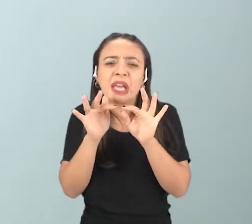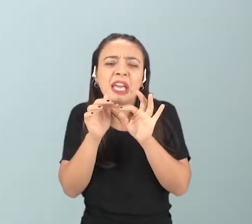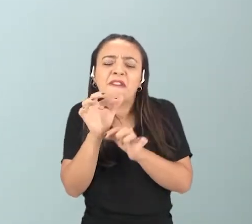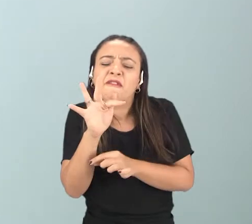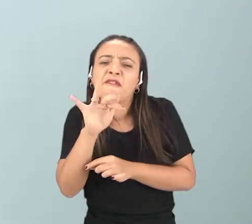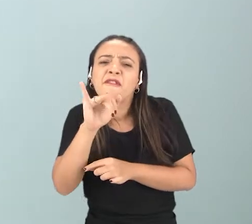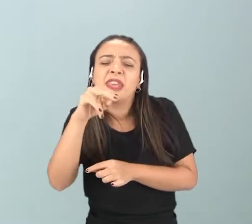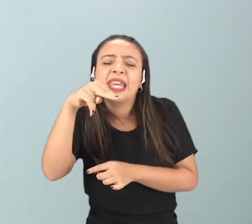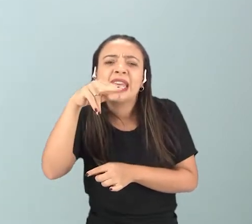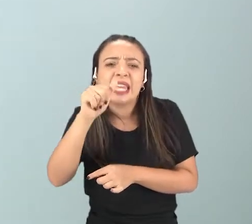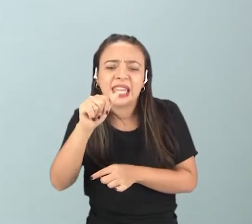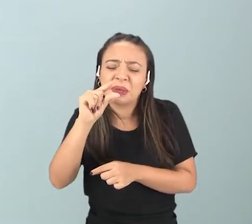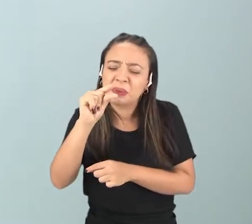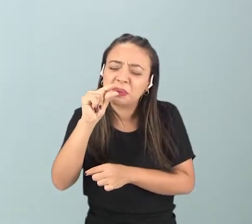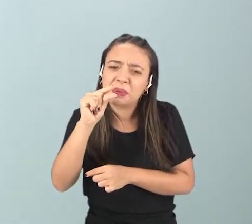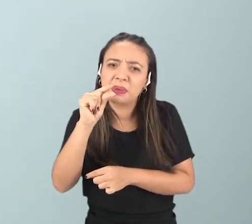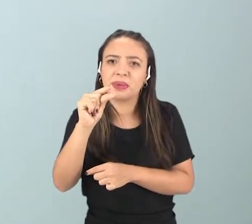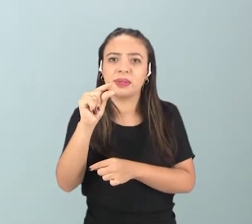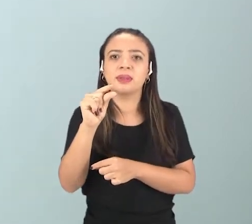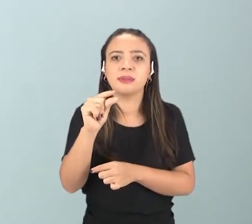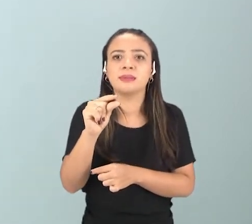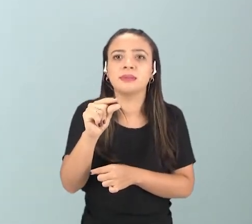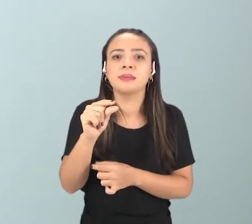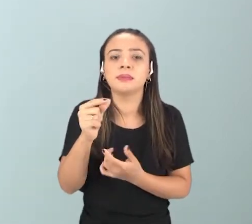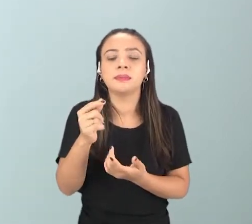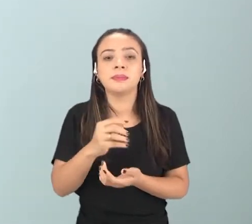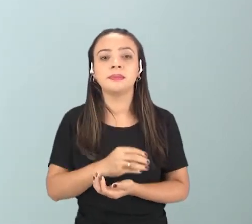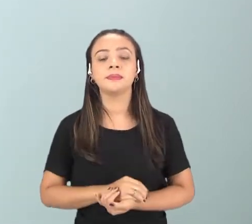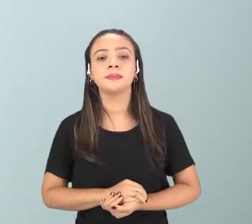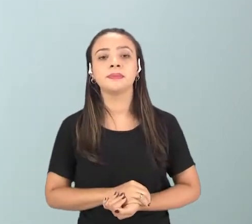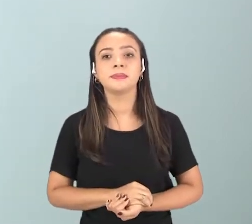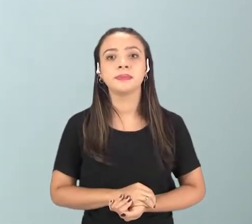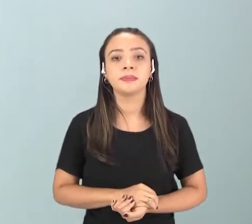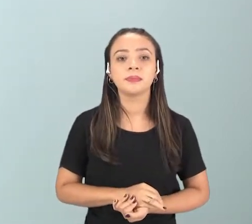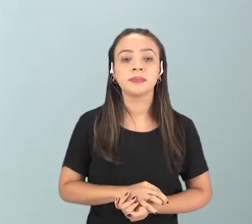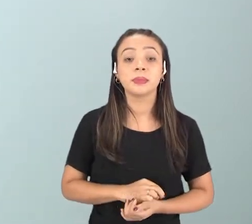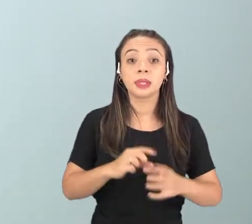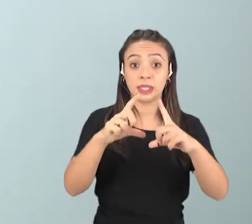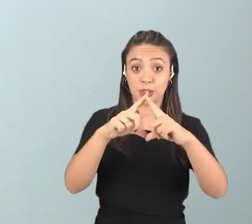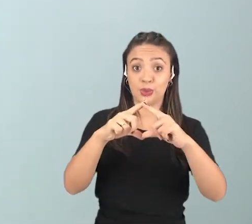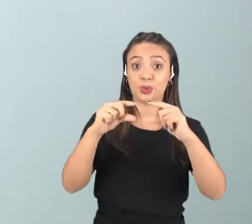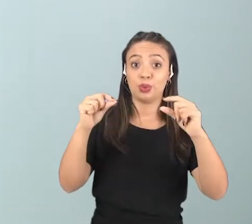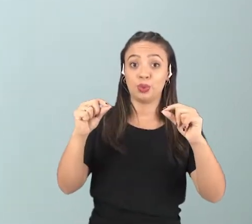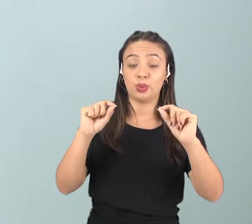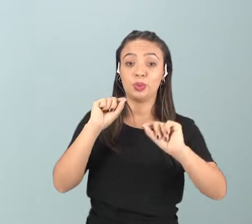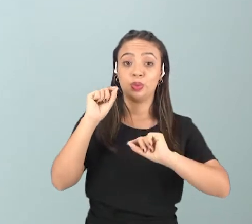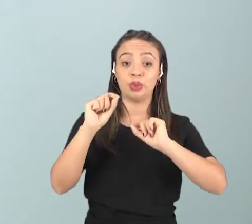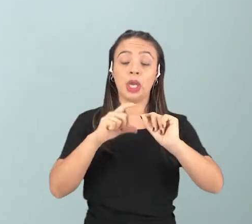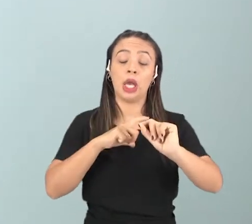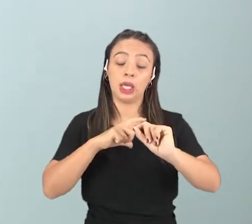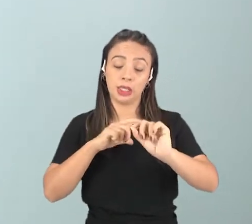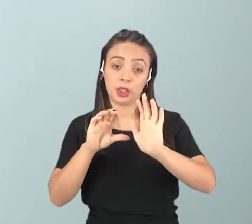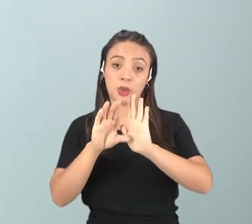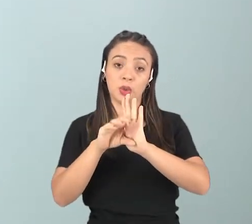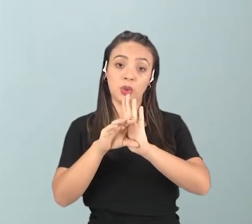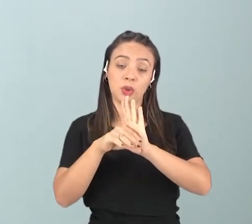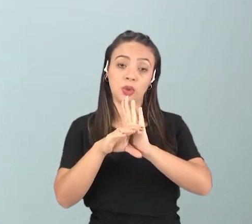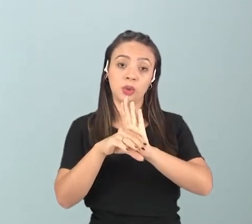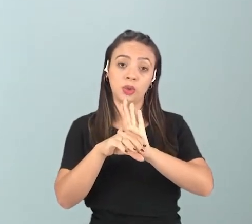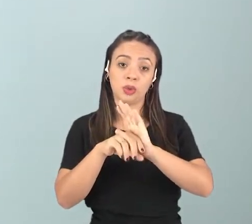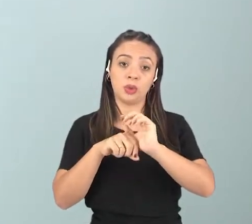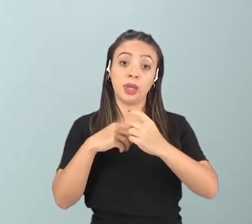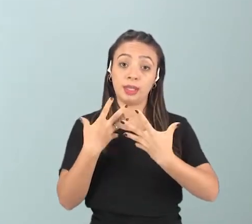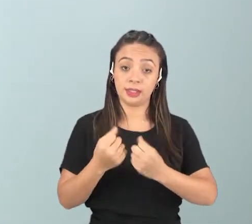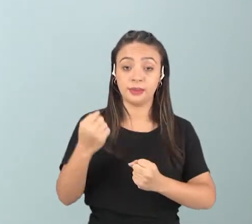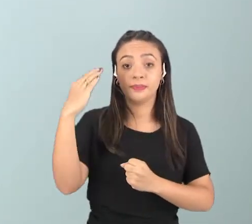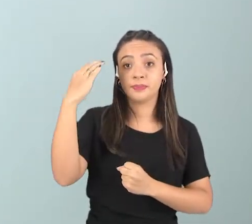porque essa atmosfera é tão tênue que ela acaba sendo desprezada. A Lua, segundo a teoria mais aceita pela ciência, ela